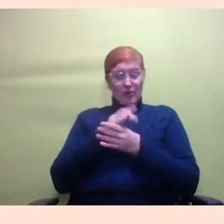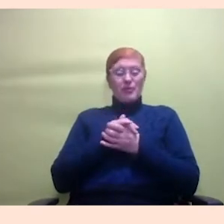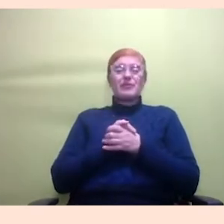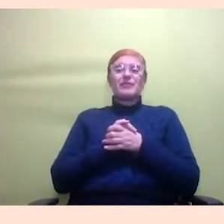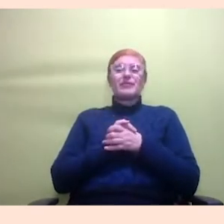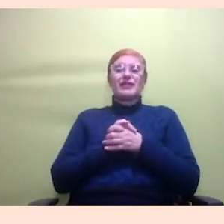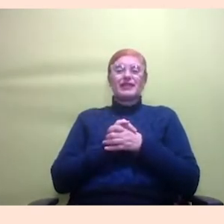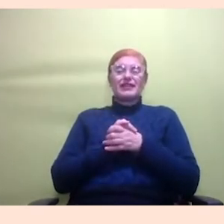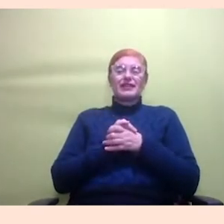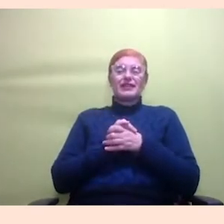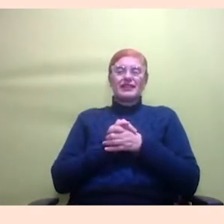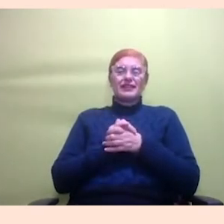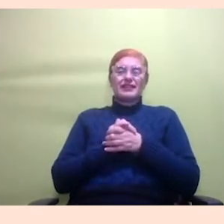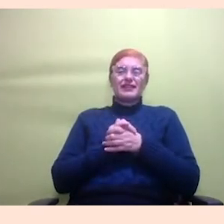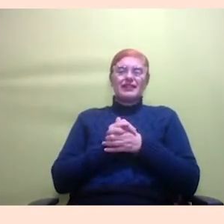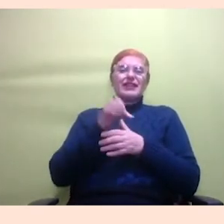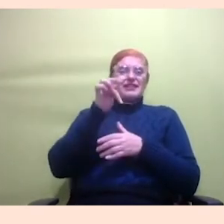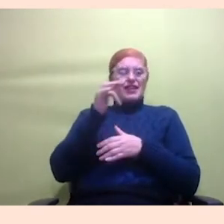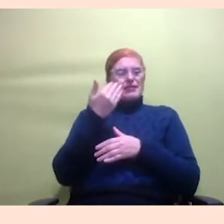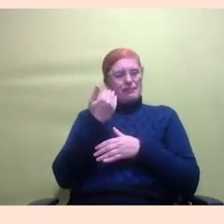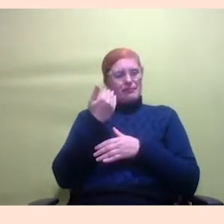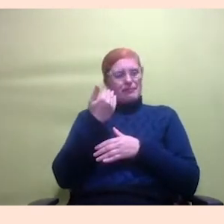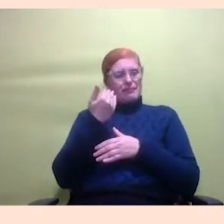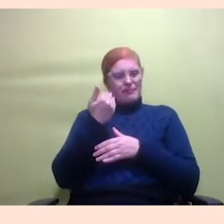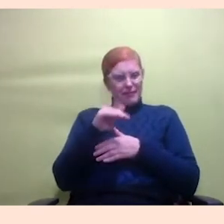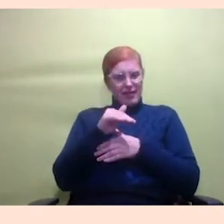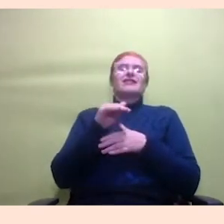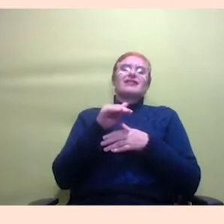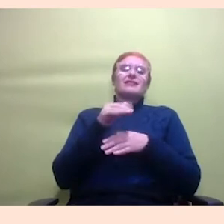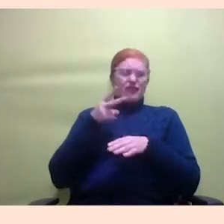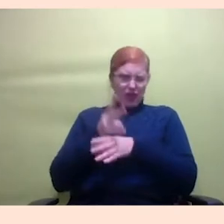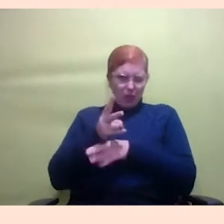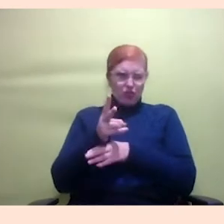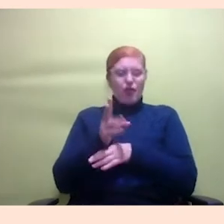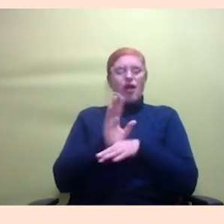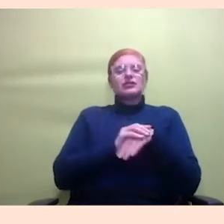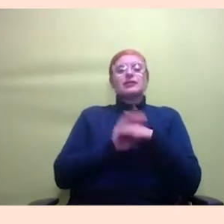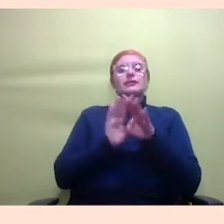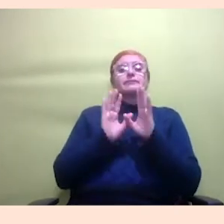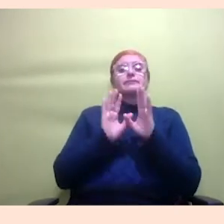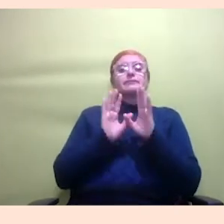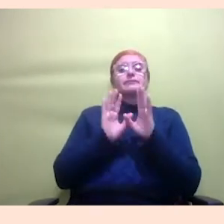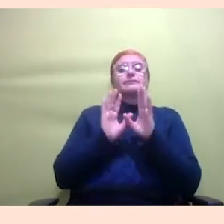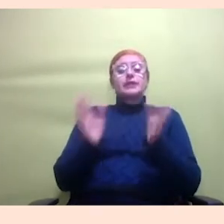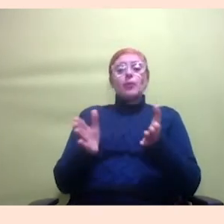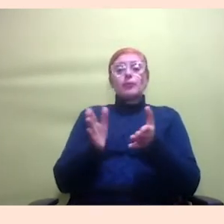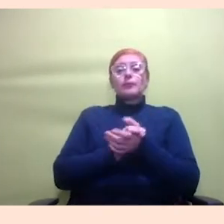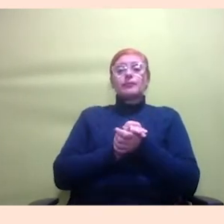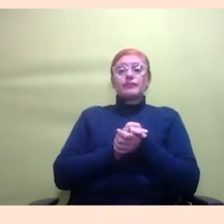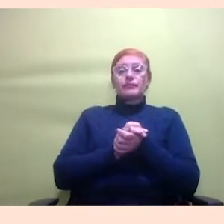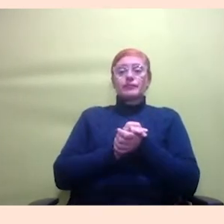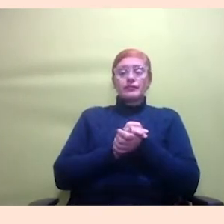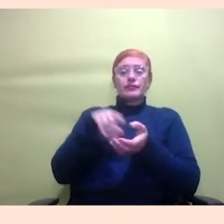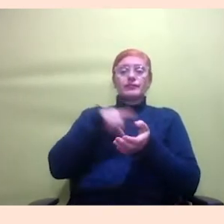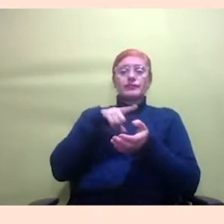horário que seria 7,5 de acabar mas vai ser só um pouquinho então a nossa última rodada tem aqui uma questão da companheira